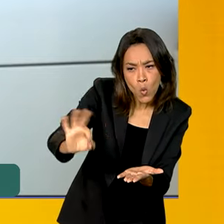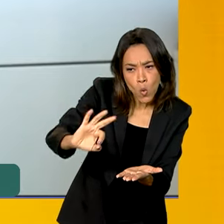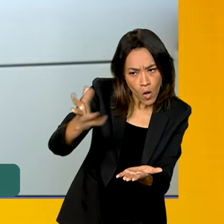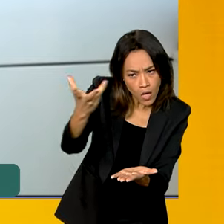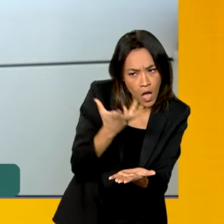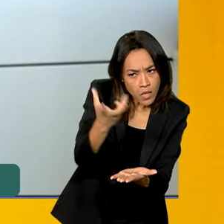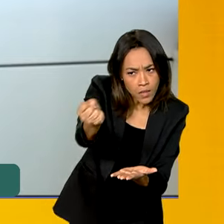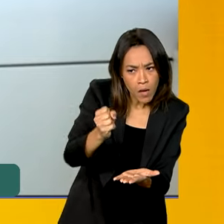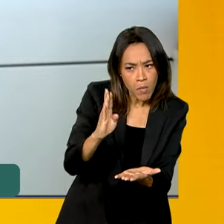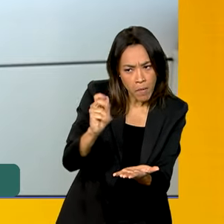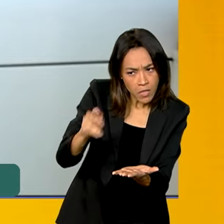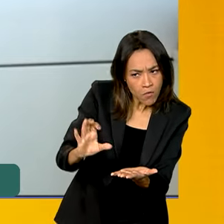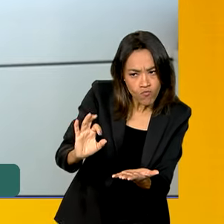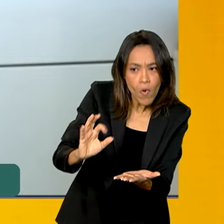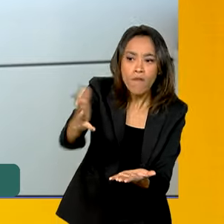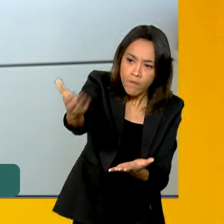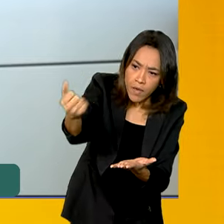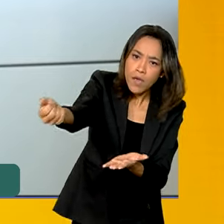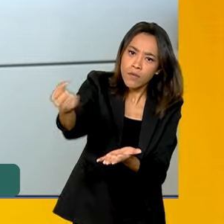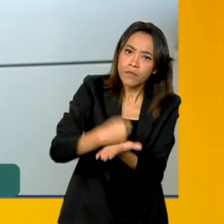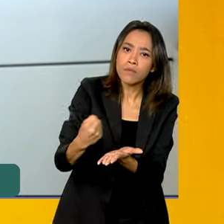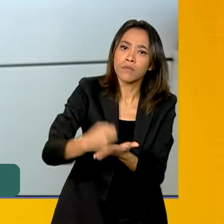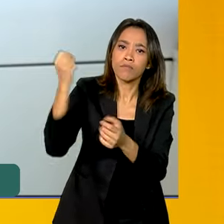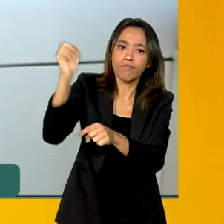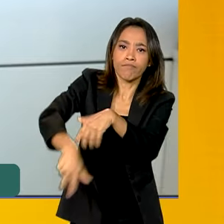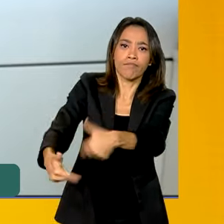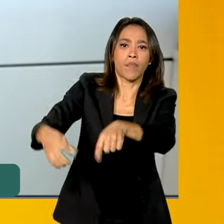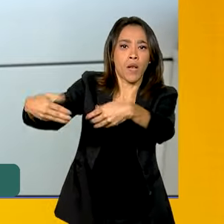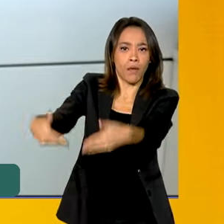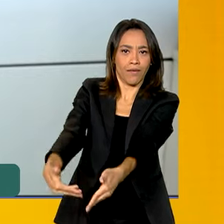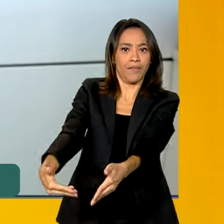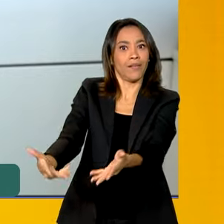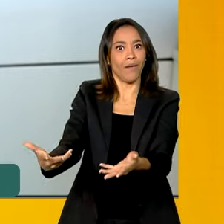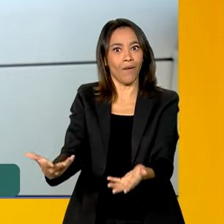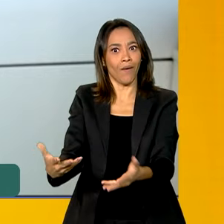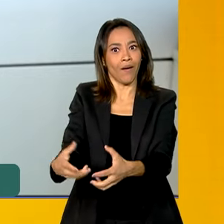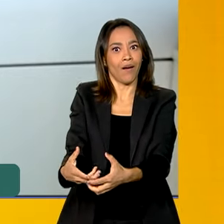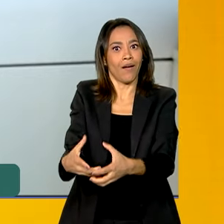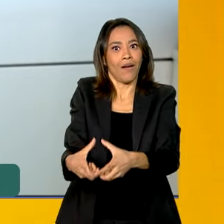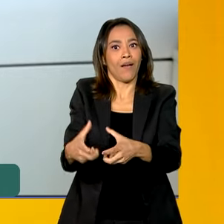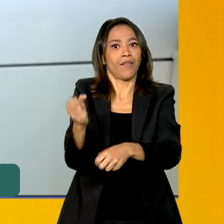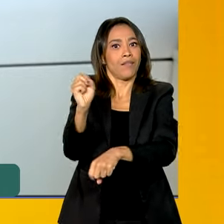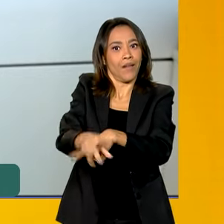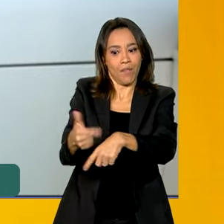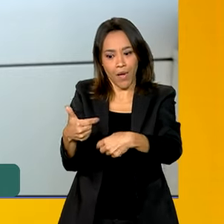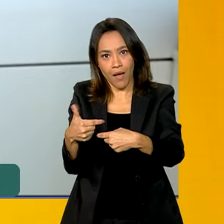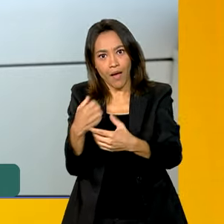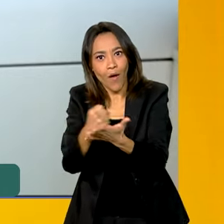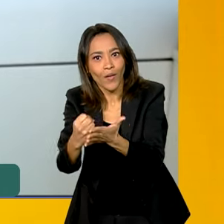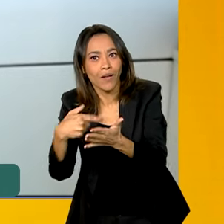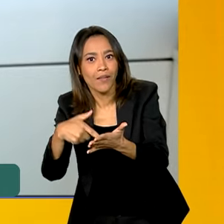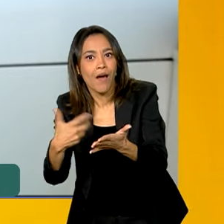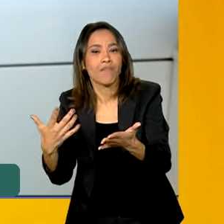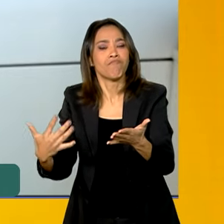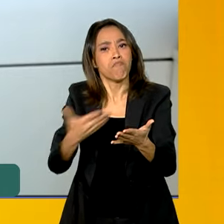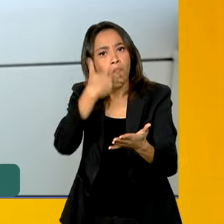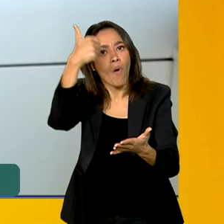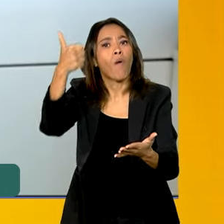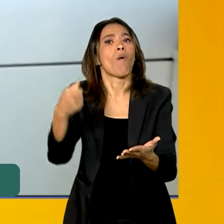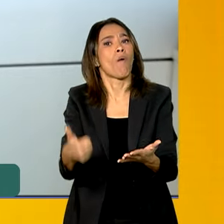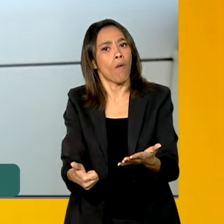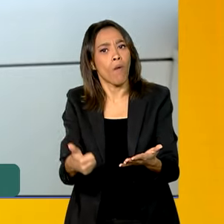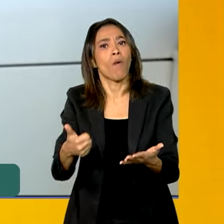trabalhar nos seus pontos comerciais. Então, quando a gente fala no programa Bolsa Família, ele tem o aspecto que melhora o